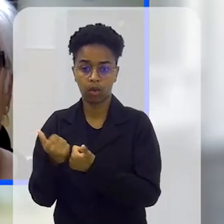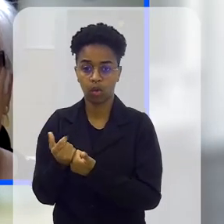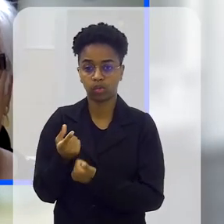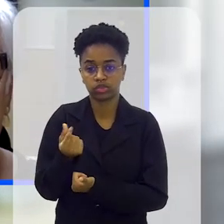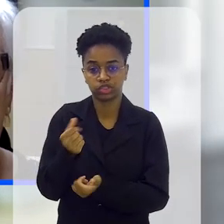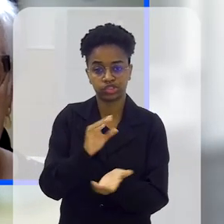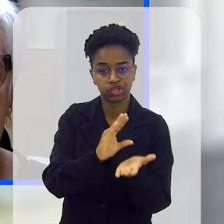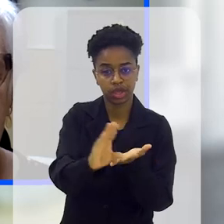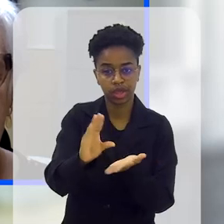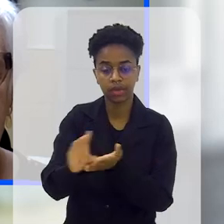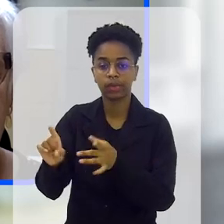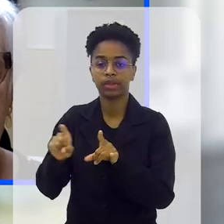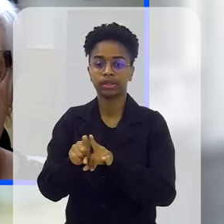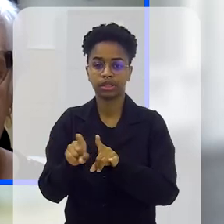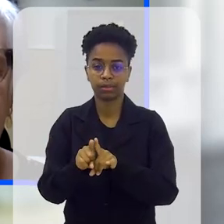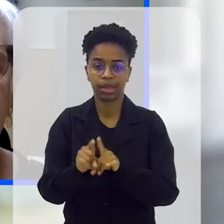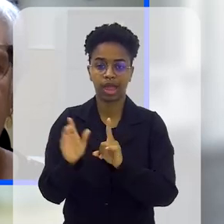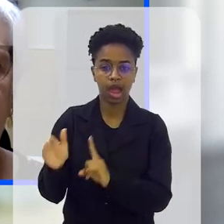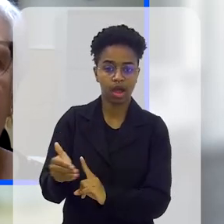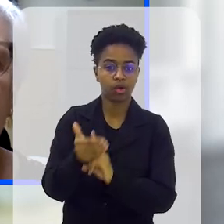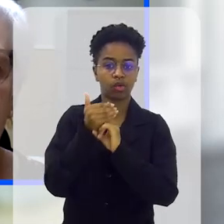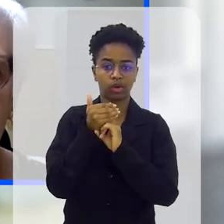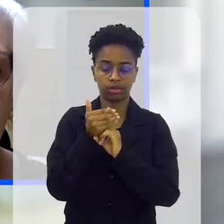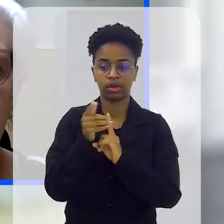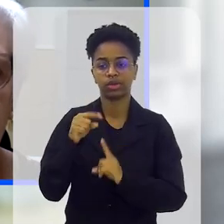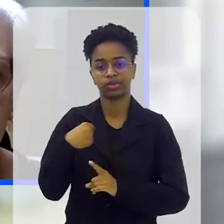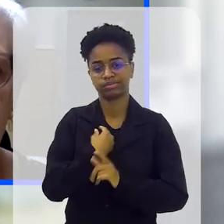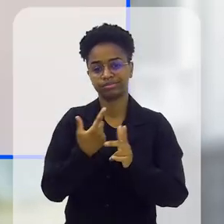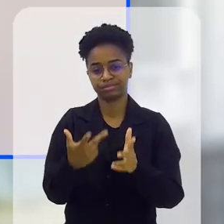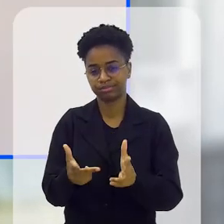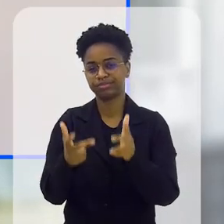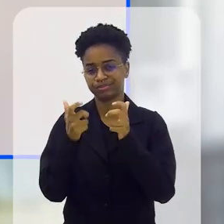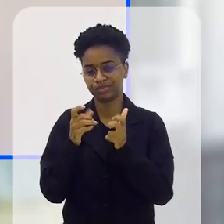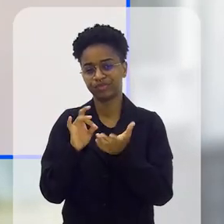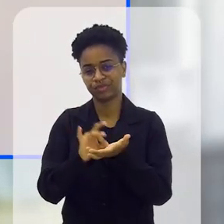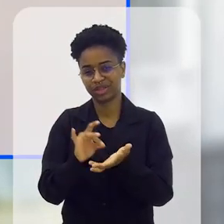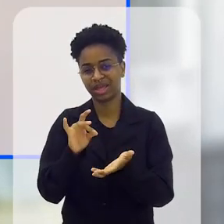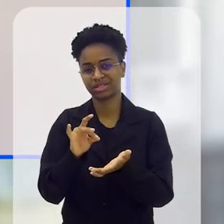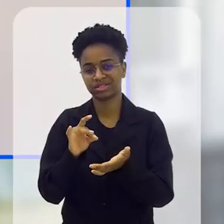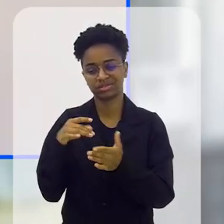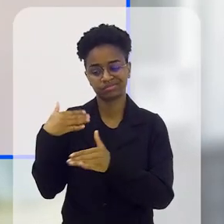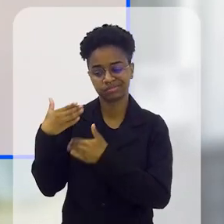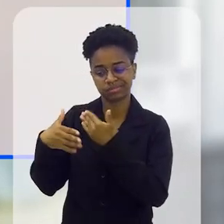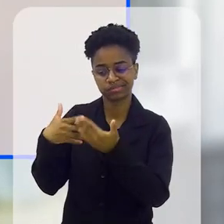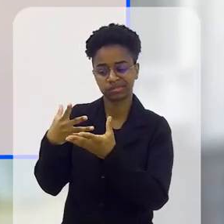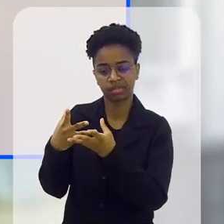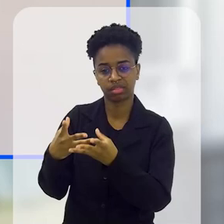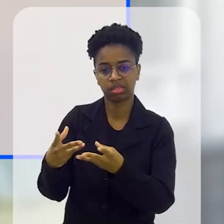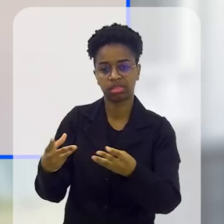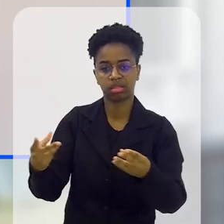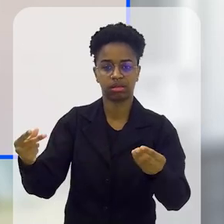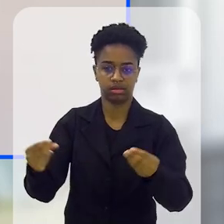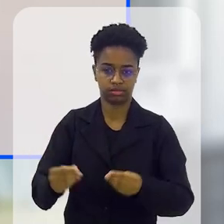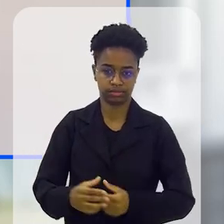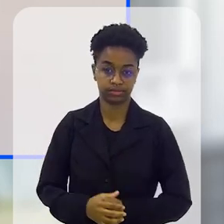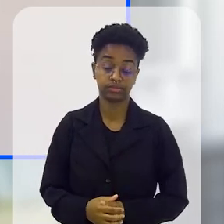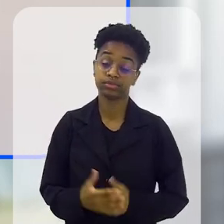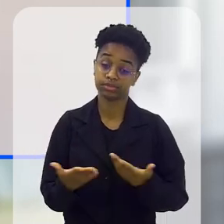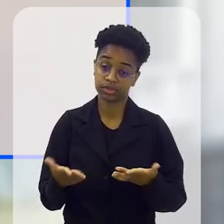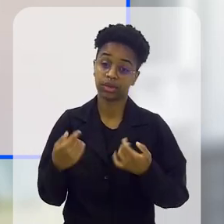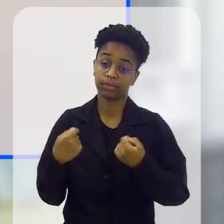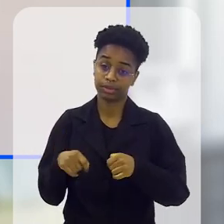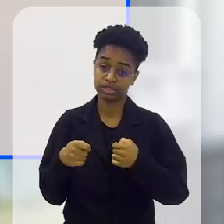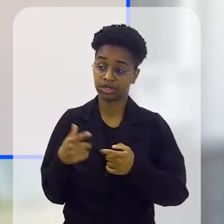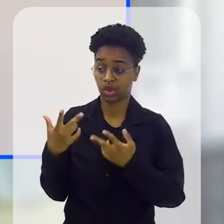suporte financeiro, quanto de acolhimento. A gente notou que ao longo do tempo as coisas deram realmente uma